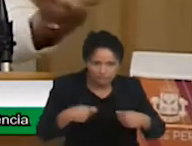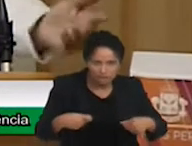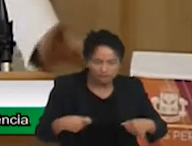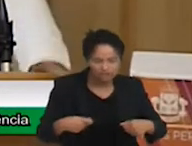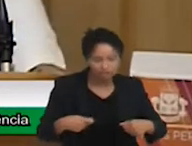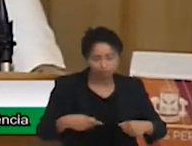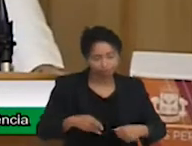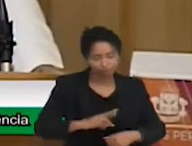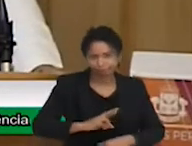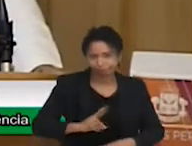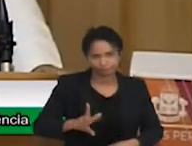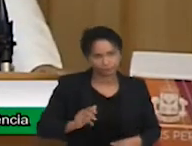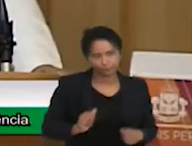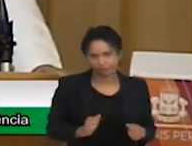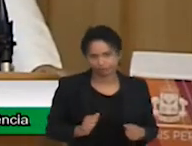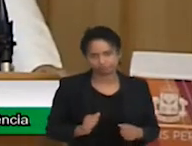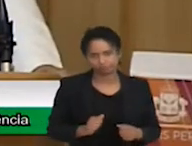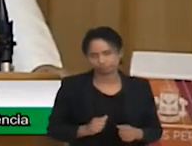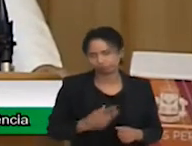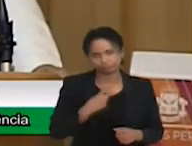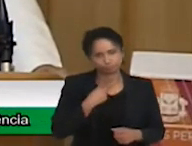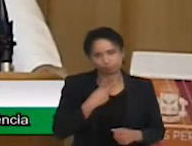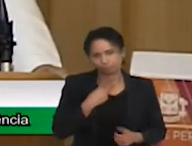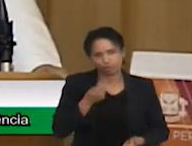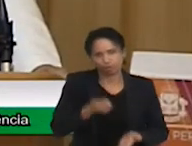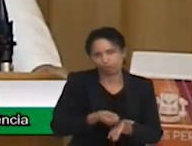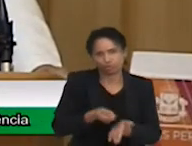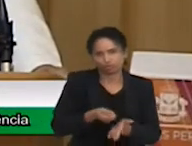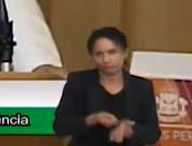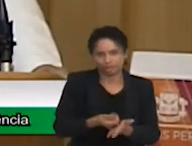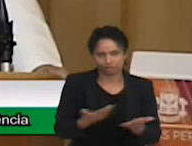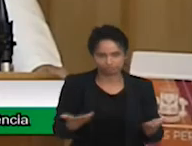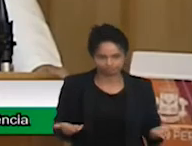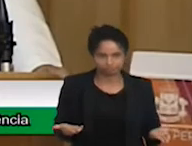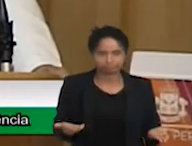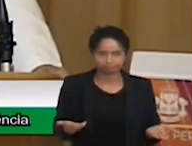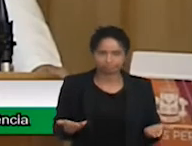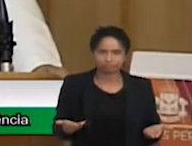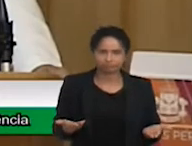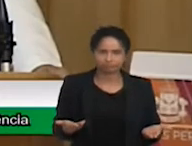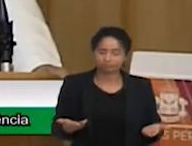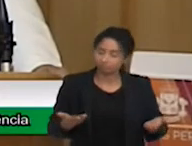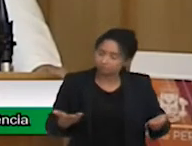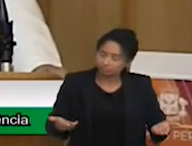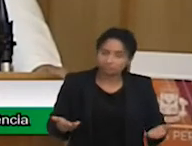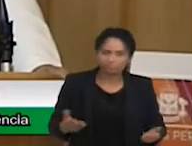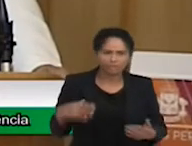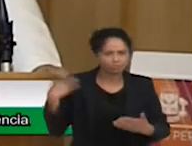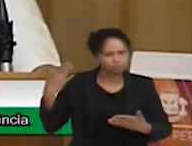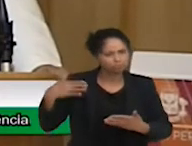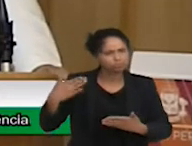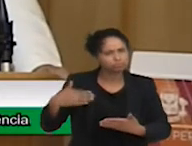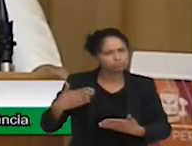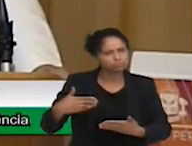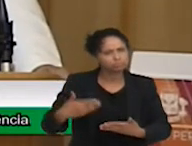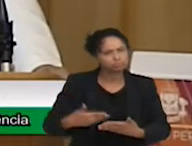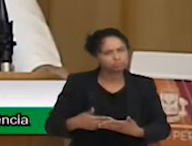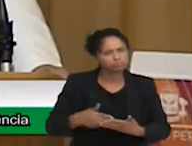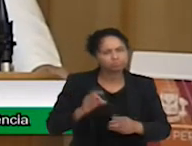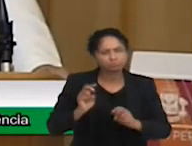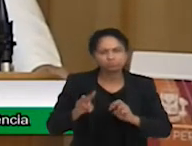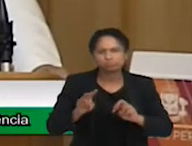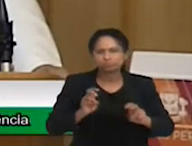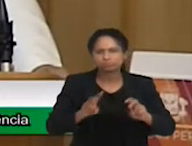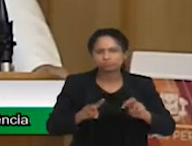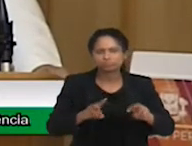hoje, para cada 54 nascimento, um é de TEA. Então, eles têm acompanhado e tem sido, assim, tudo